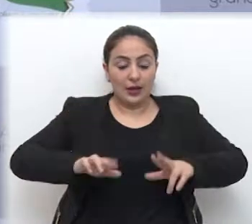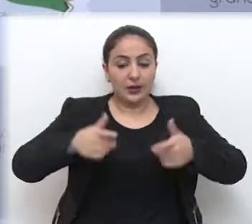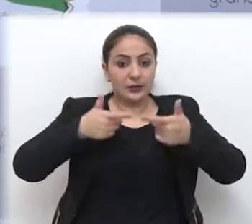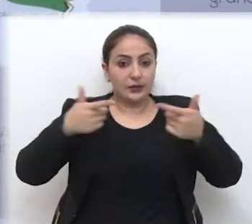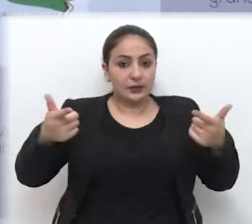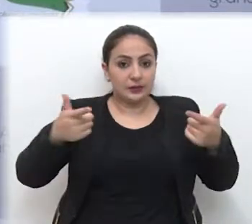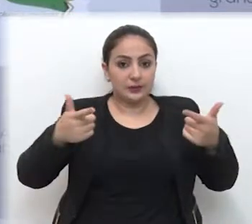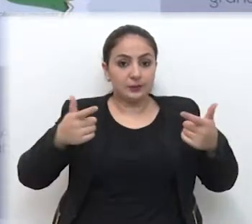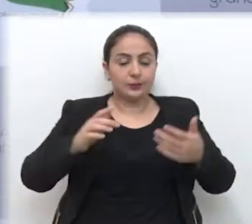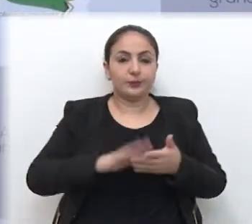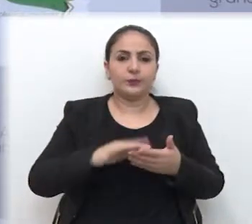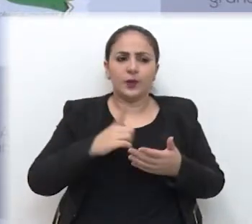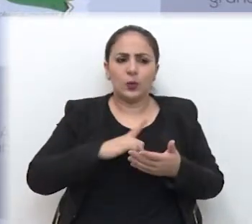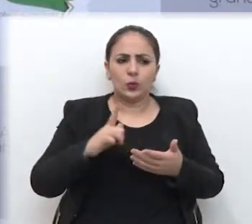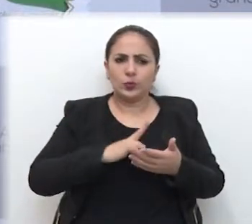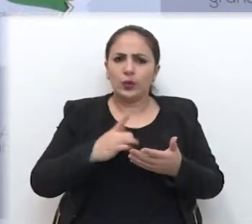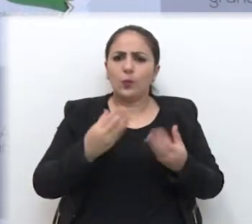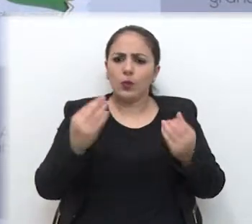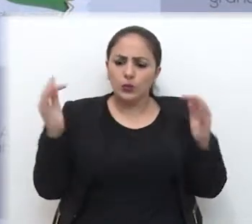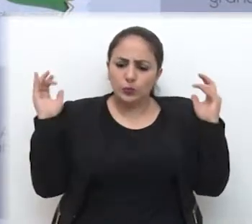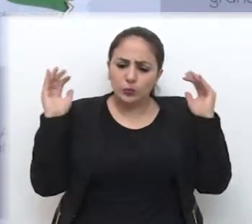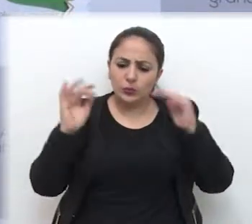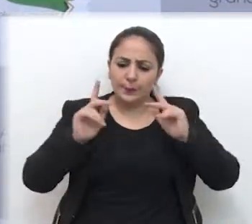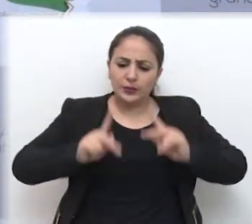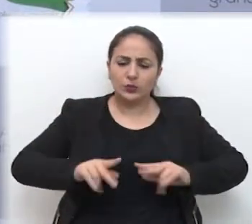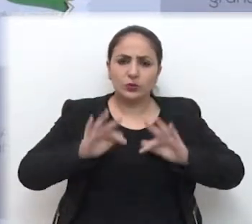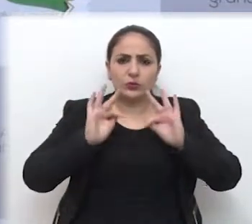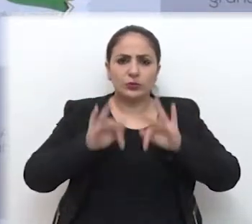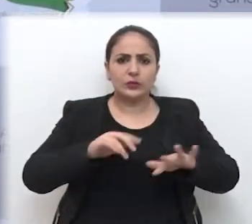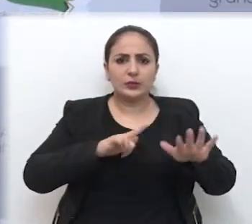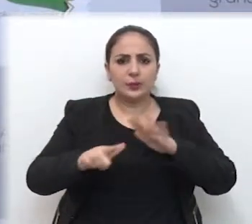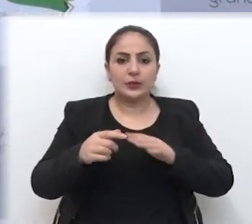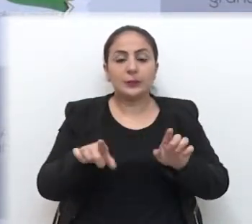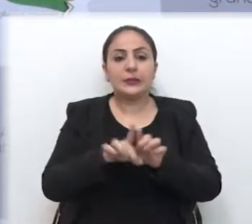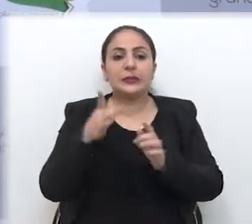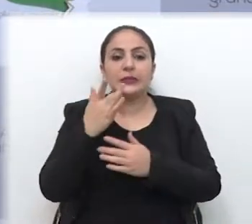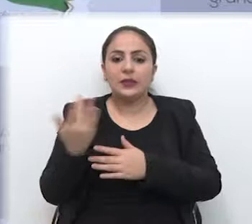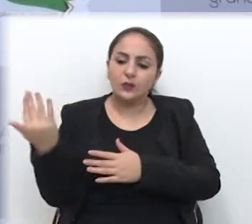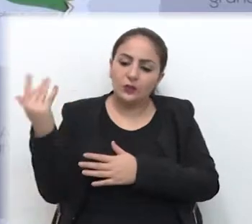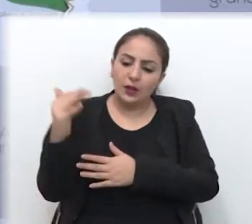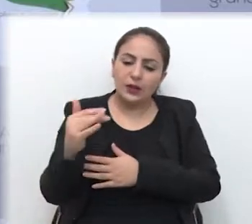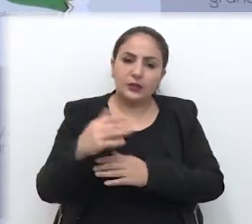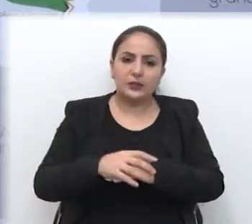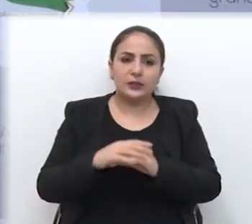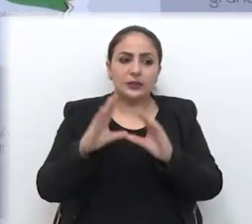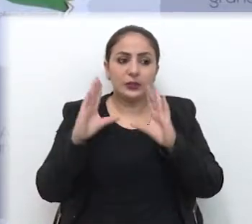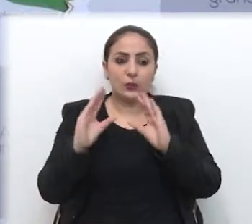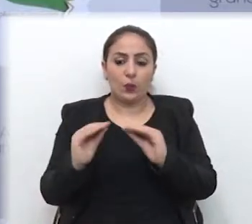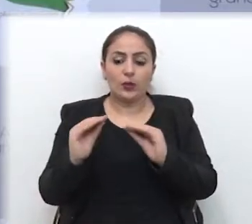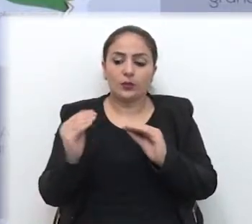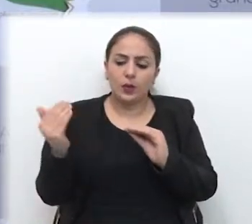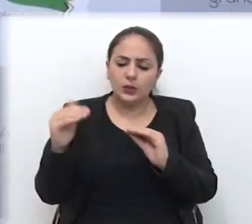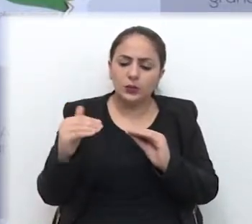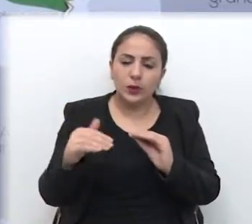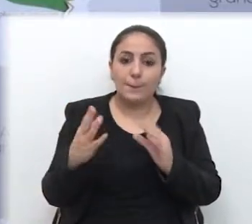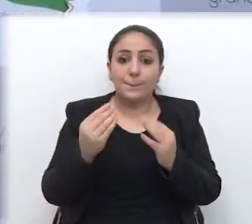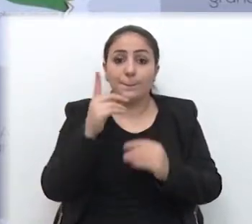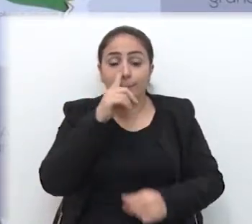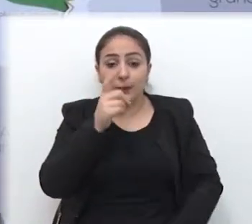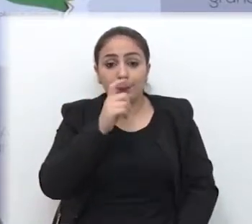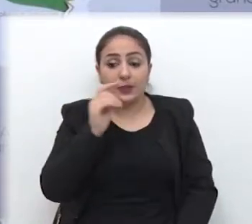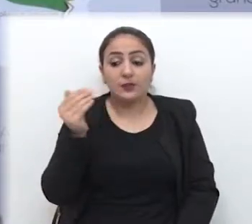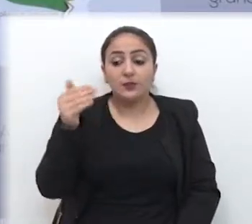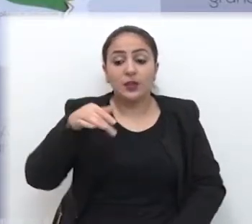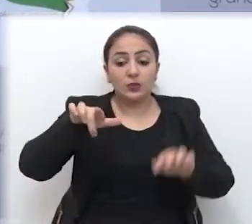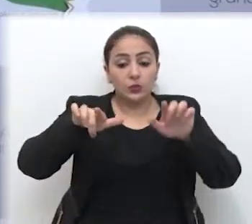lazer muito grande. Tem um fluxo enorme nos finais de semana e finais de tarde. Agora, quando começa a esquentar, anoitece mais tarde. De muitos pais